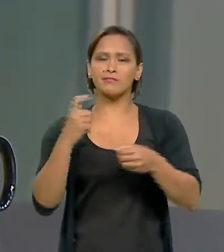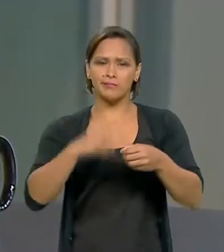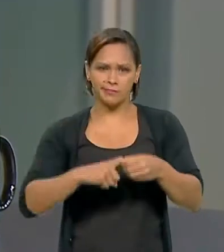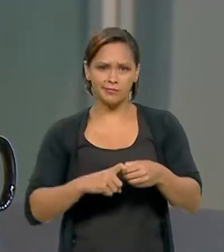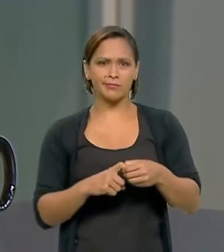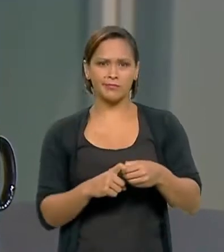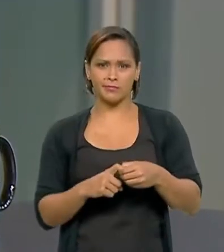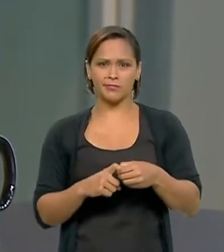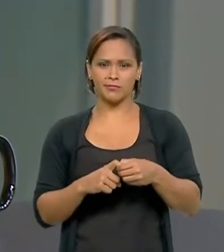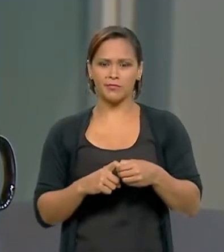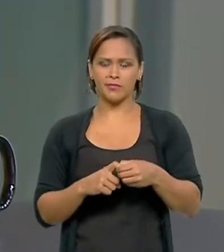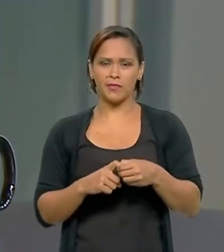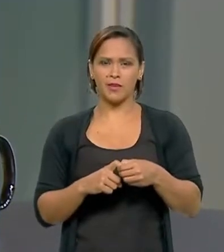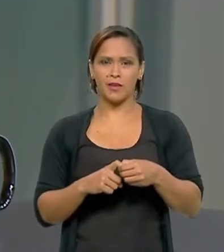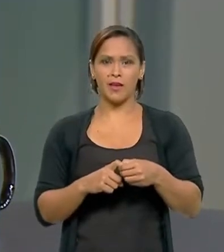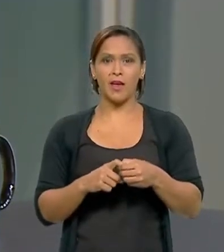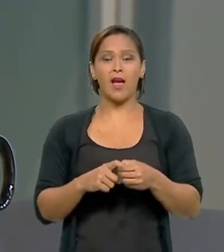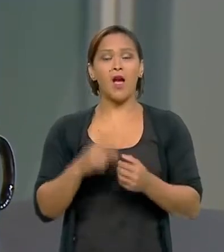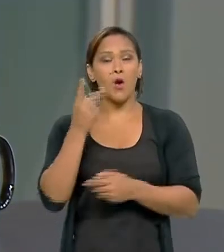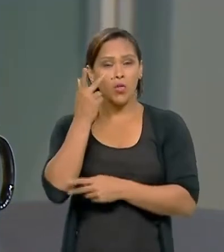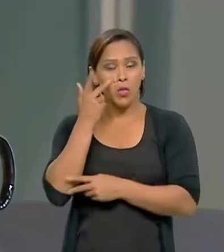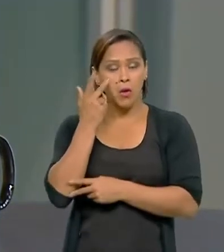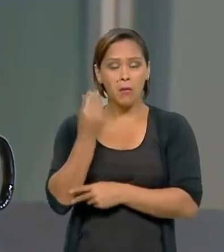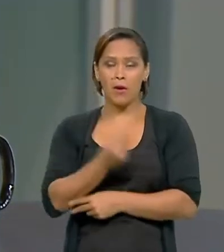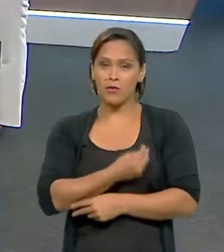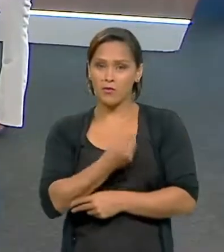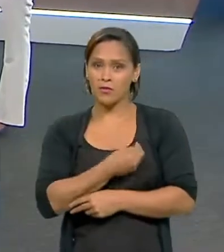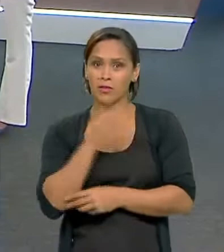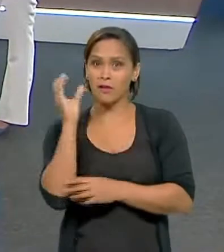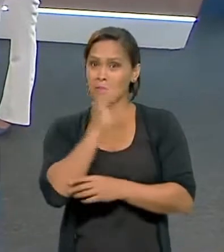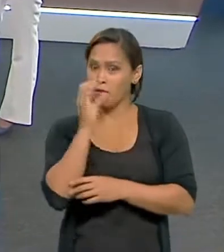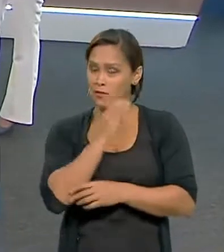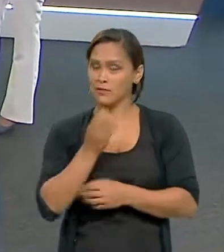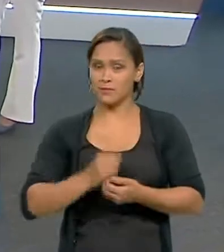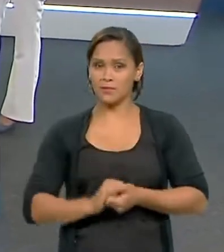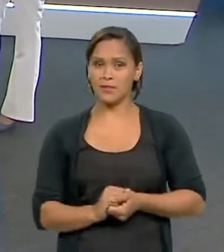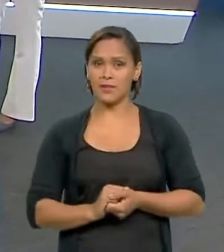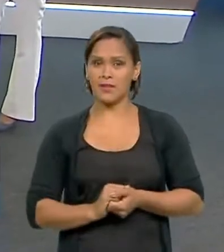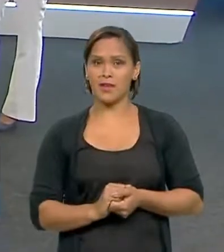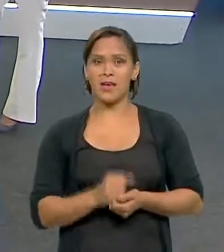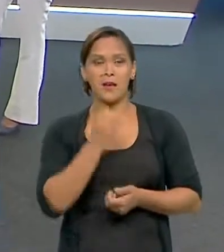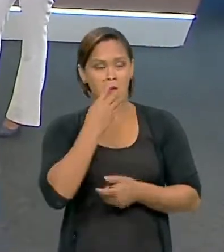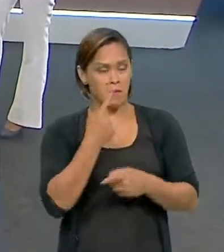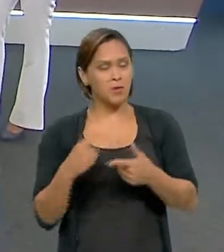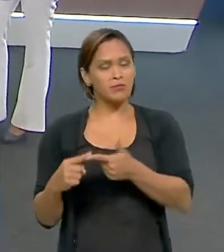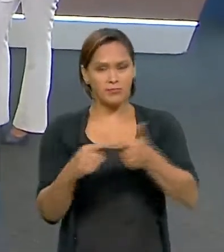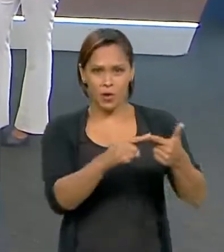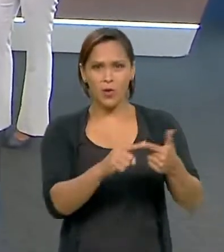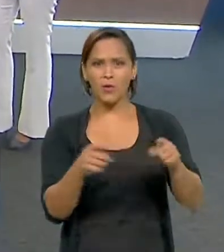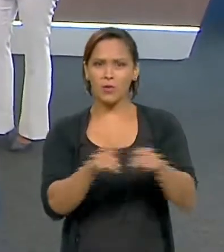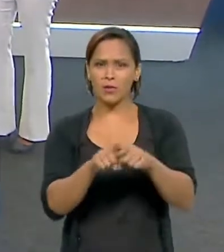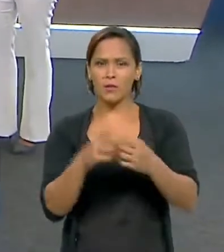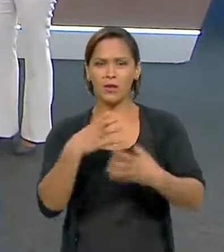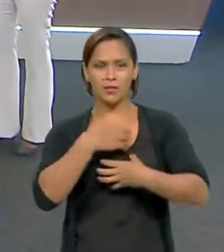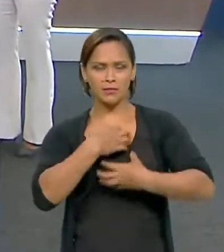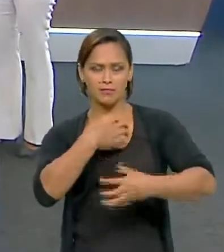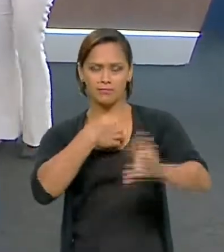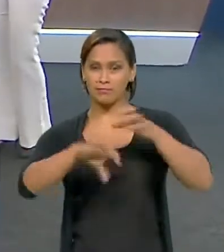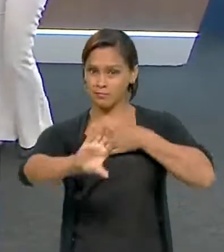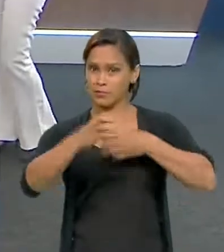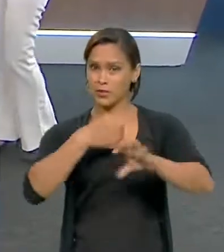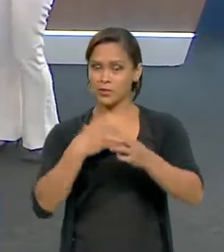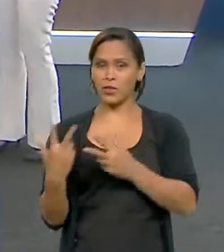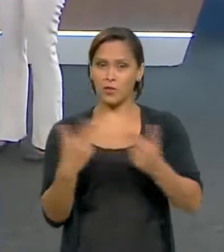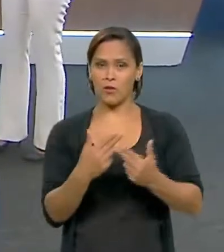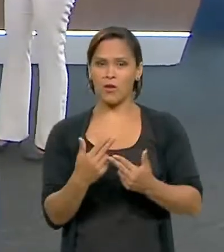quase a vida normal o mais rápido possível. Pois bem, concordo com o senhor e compartilho desse sentimento. Olha, nós somos